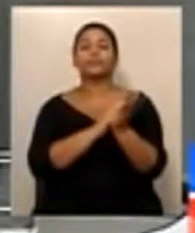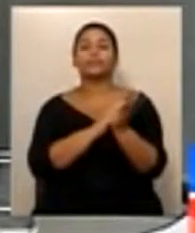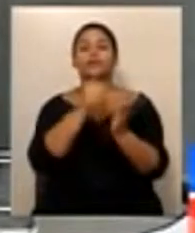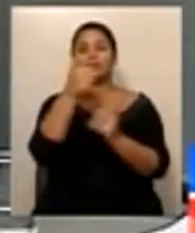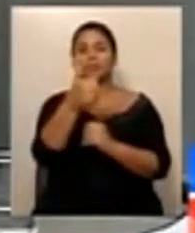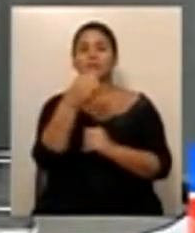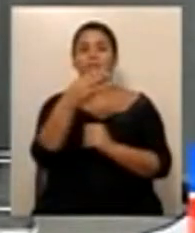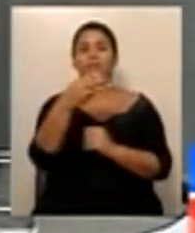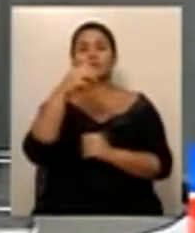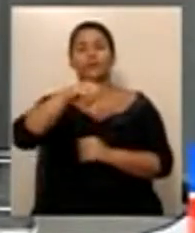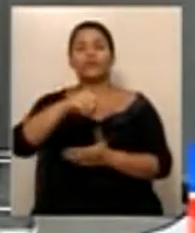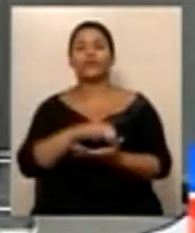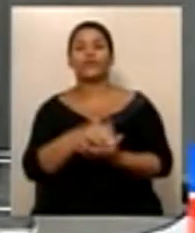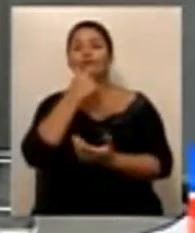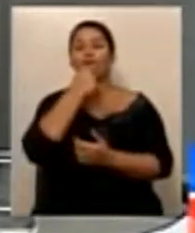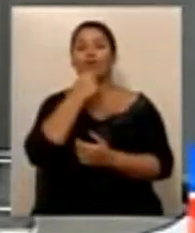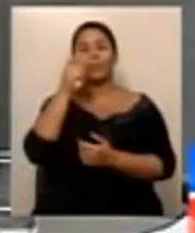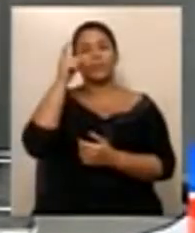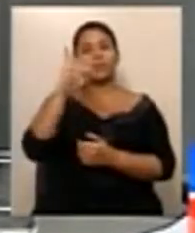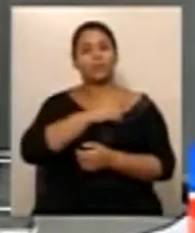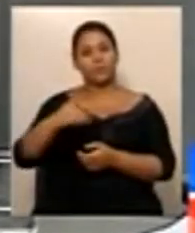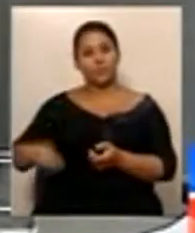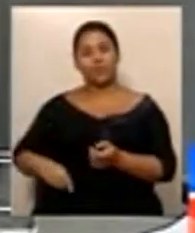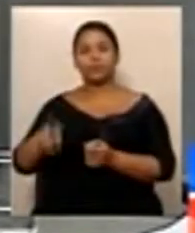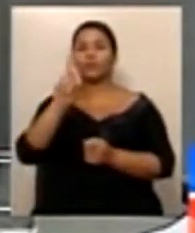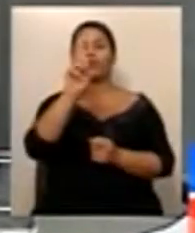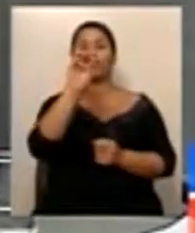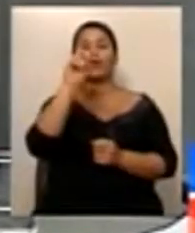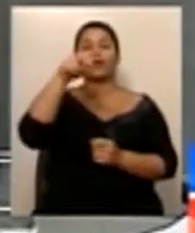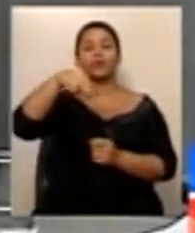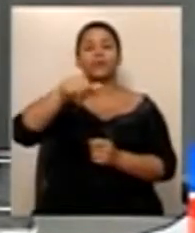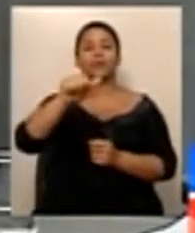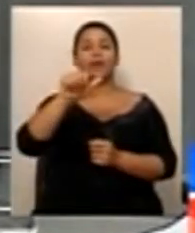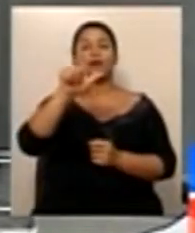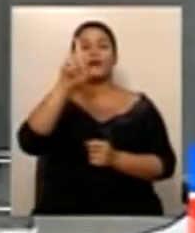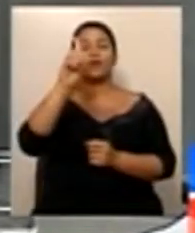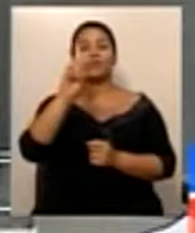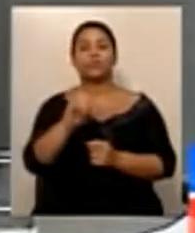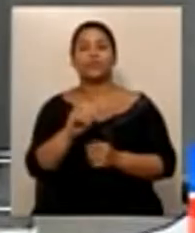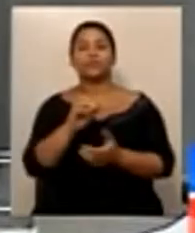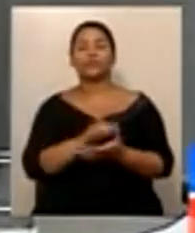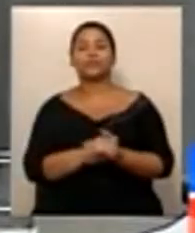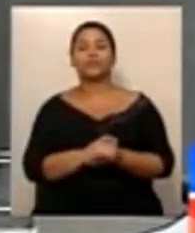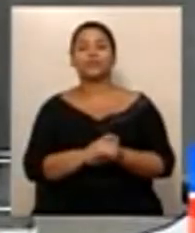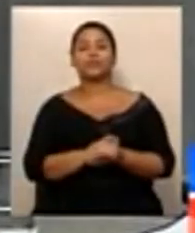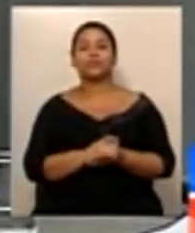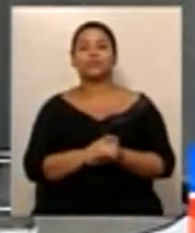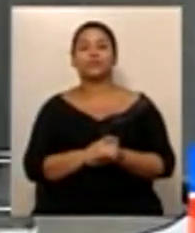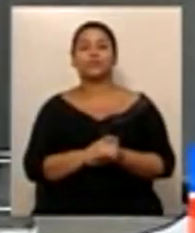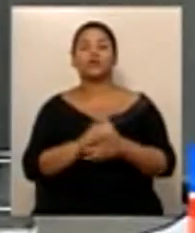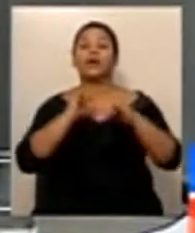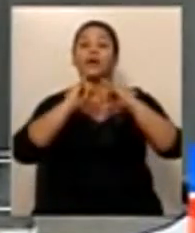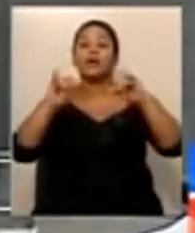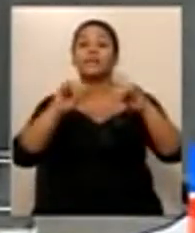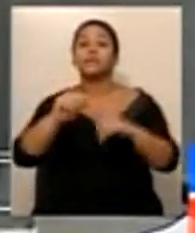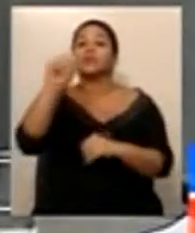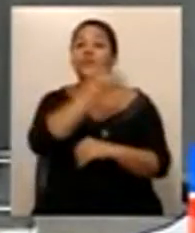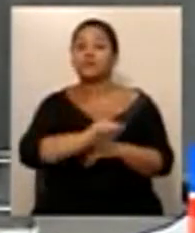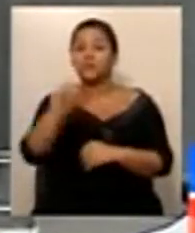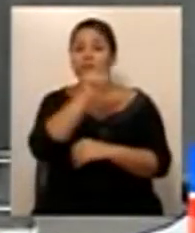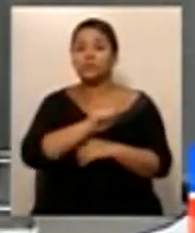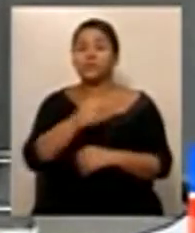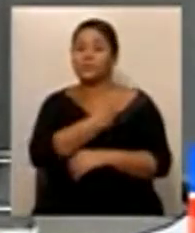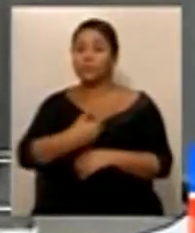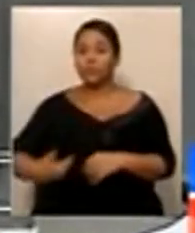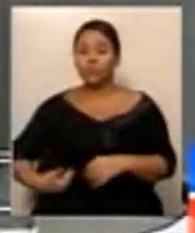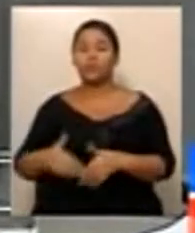13. Relator, deputado Ronaldo Medeiros, considero de unidade pública a Associação dos Reinais Crônicos de Alagoas. Em